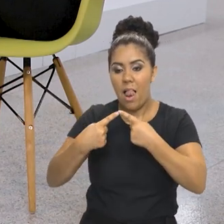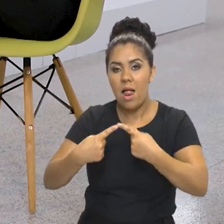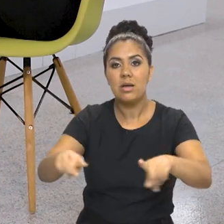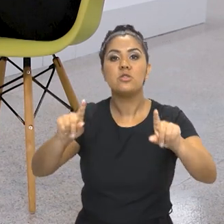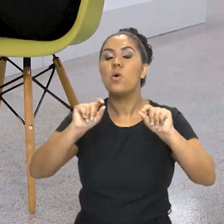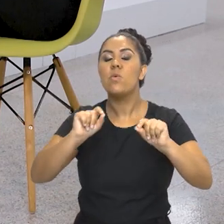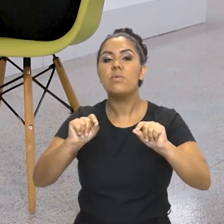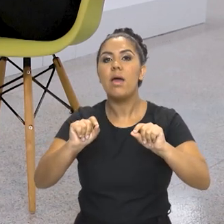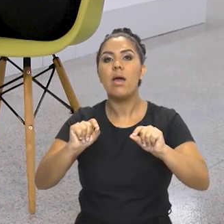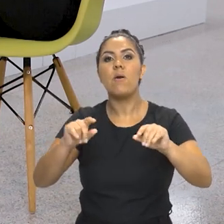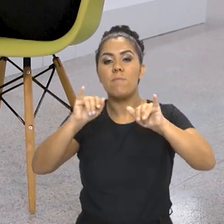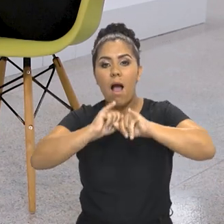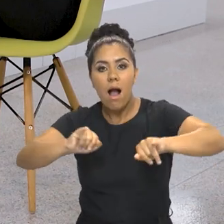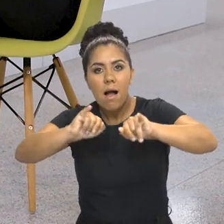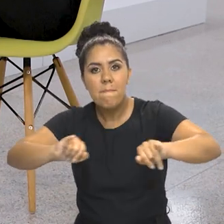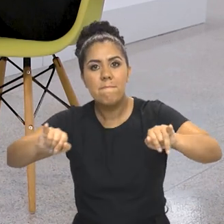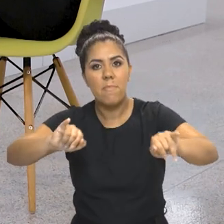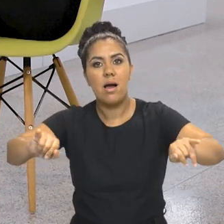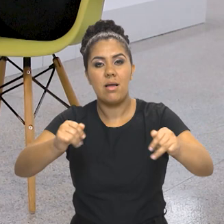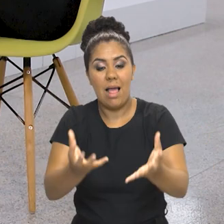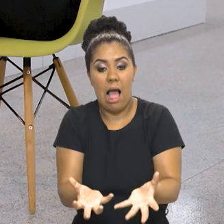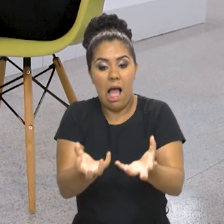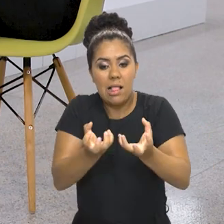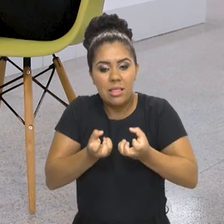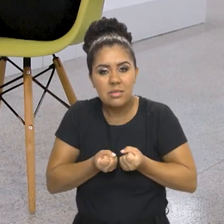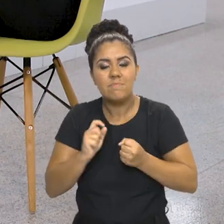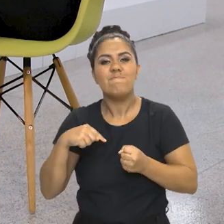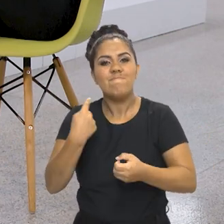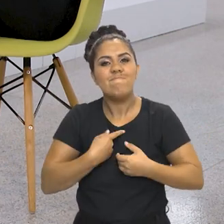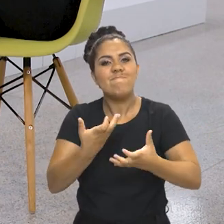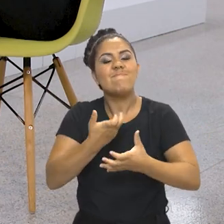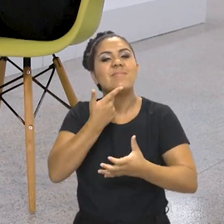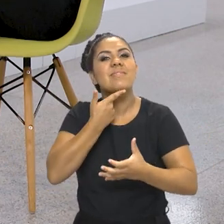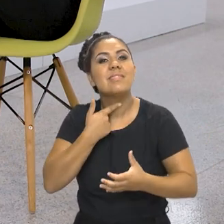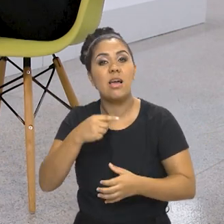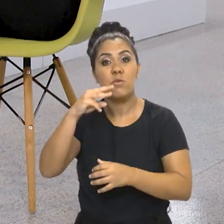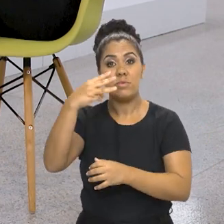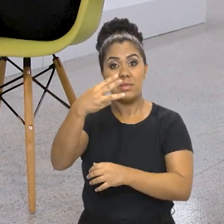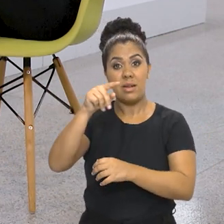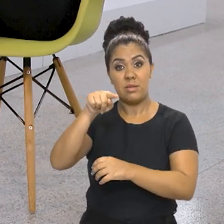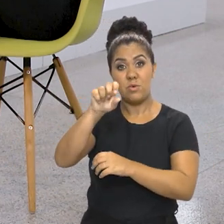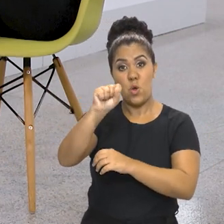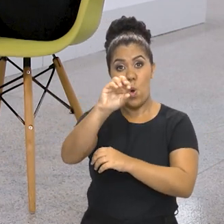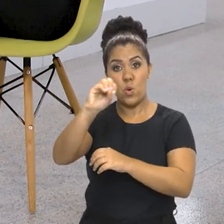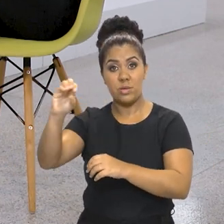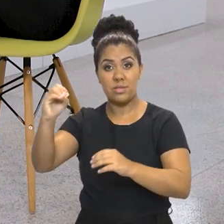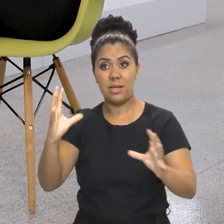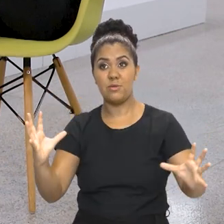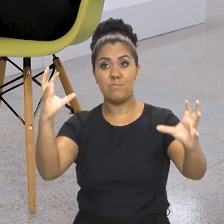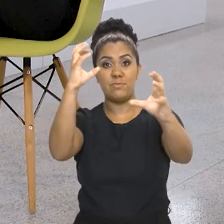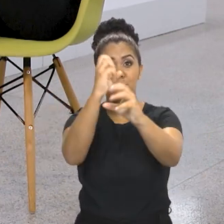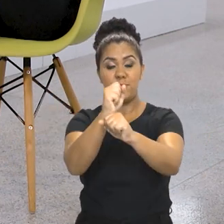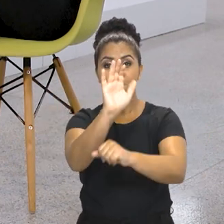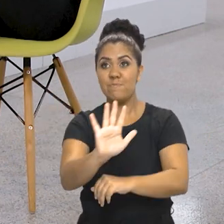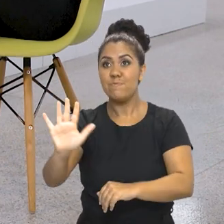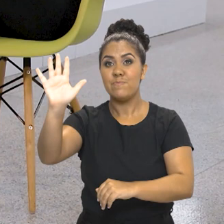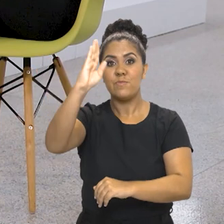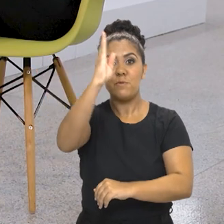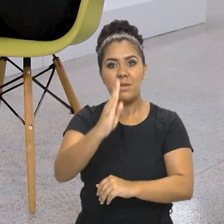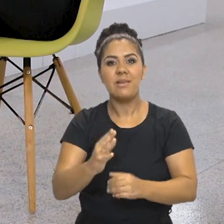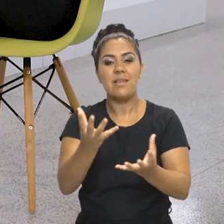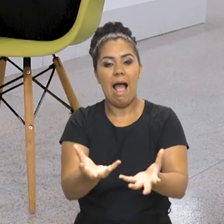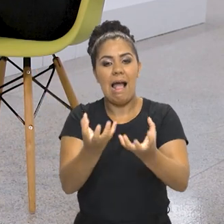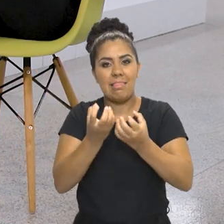adesão. Porque a gente pensa grande e a gente quer que todos os 3.800 museus do Brasil também façam parte dessa